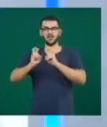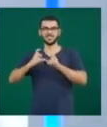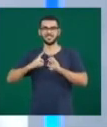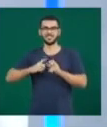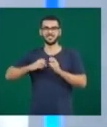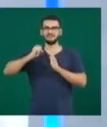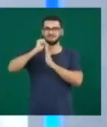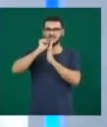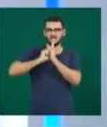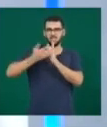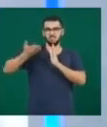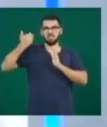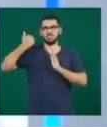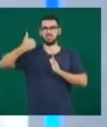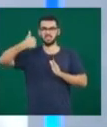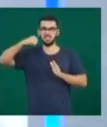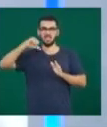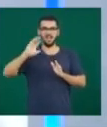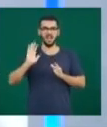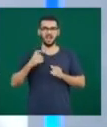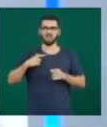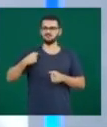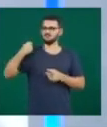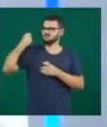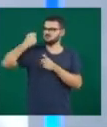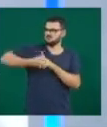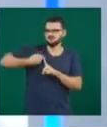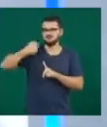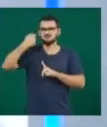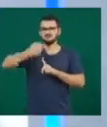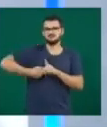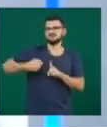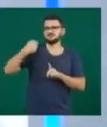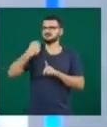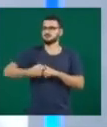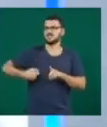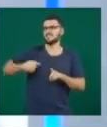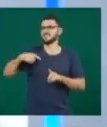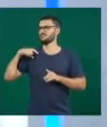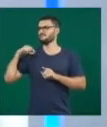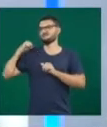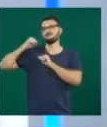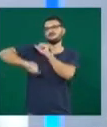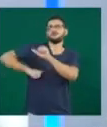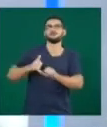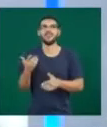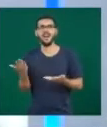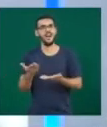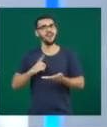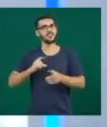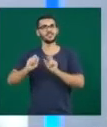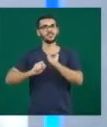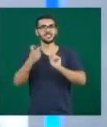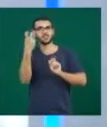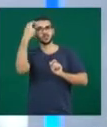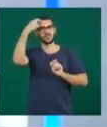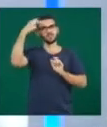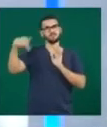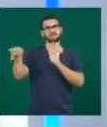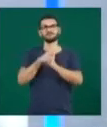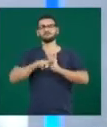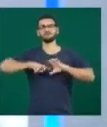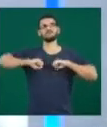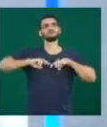XIX e ela conseguiu por si só, através desses grandes mestres, se transformar num patrimônio imaterial da humanidade, né? Então,